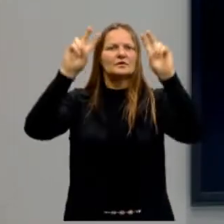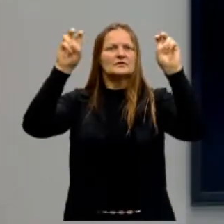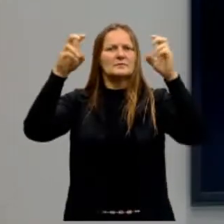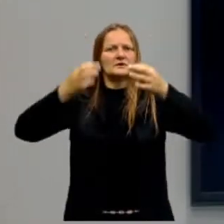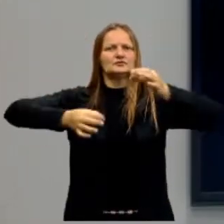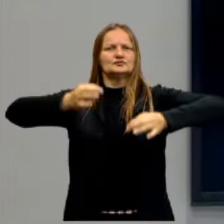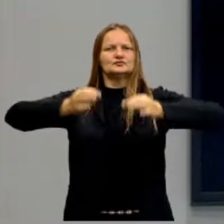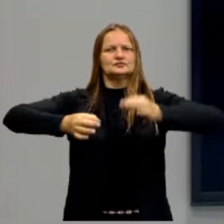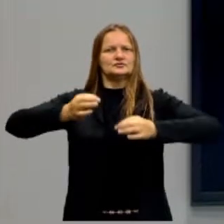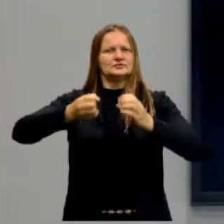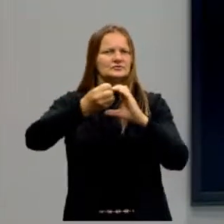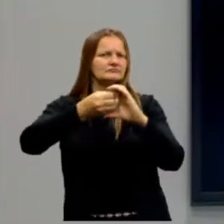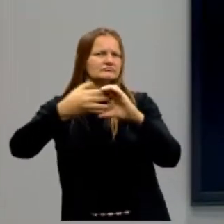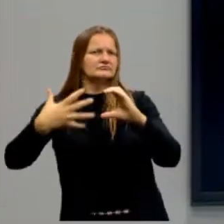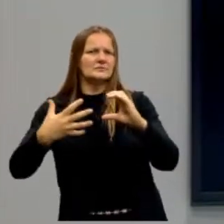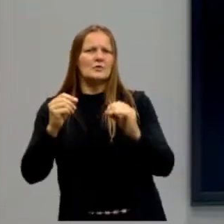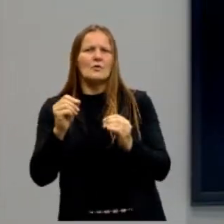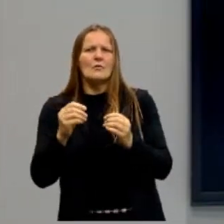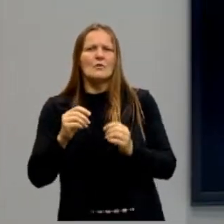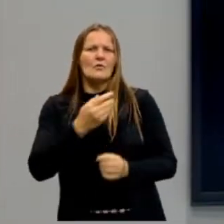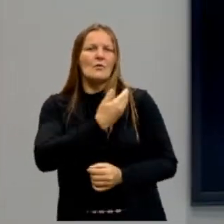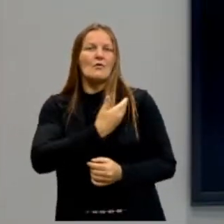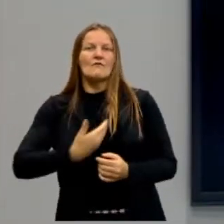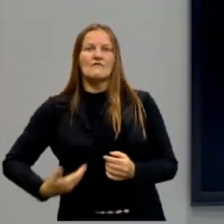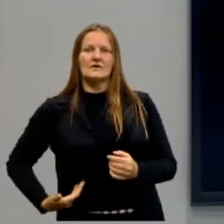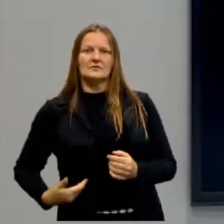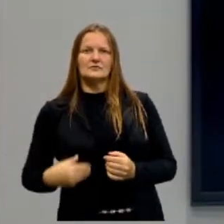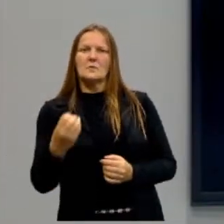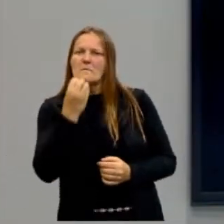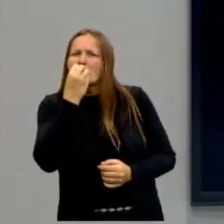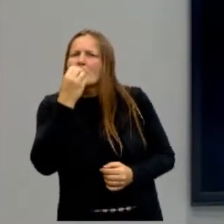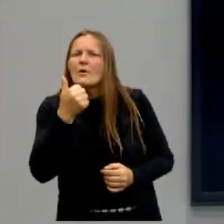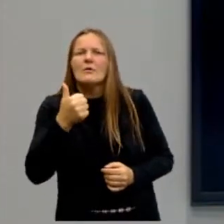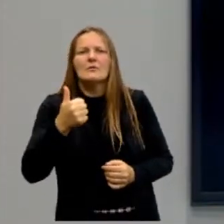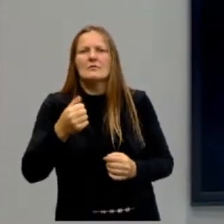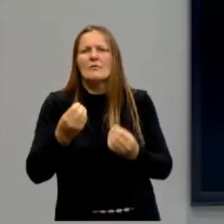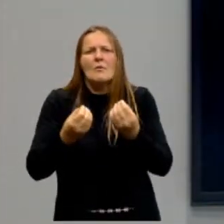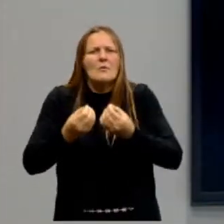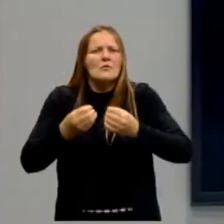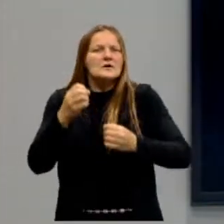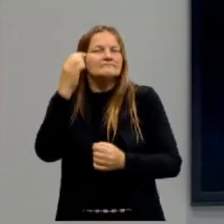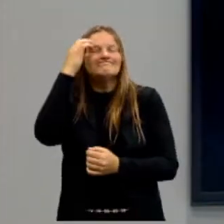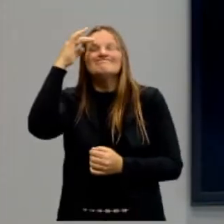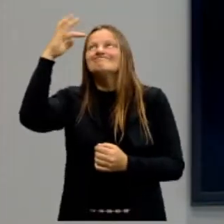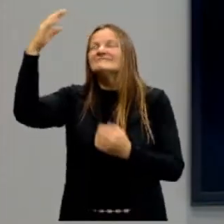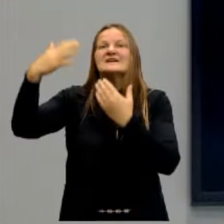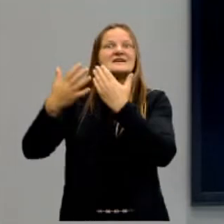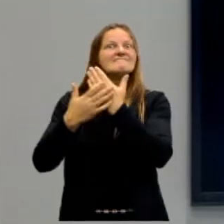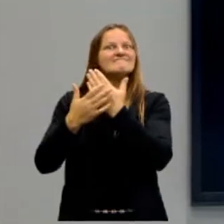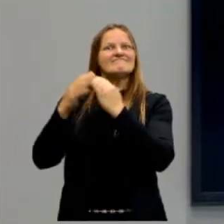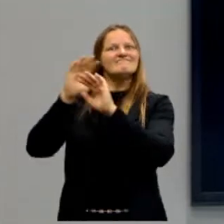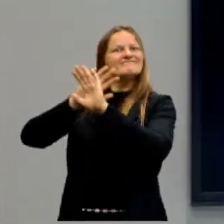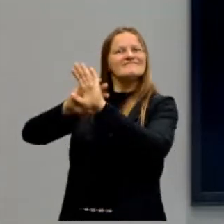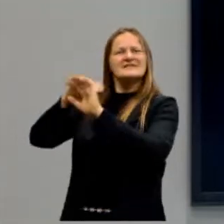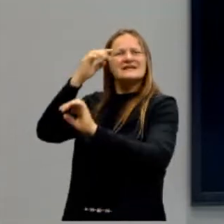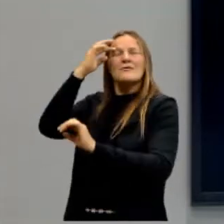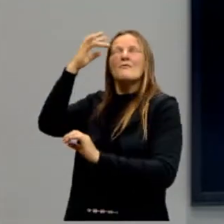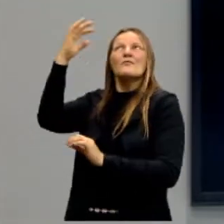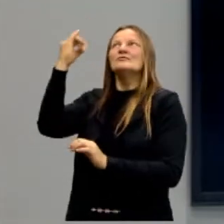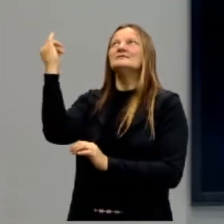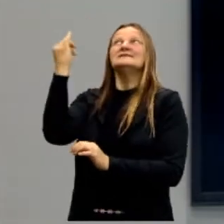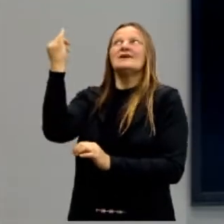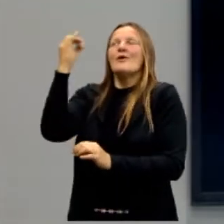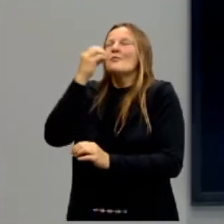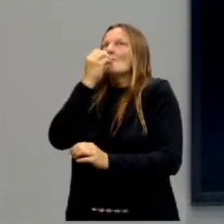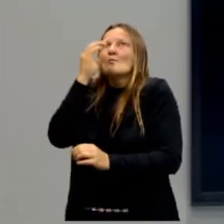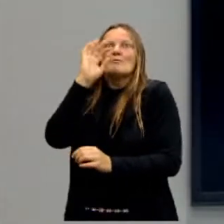justiça e as características de um bom governo. Ou, ainda, de um governo ideal. Então, os dois filósofos, Platão e Aristóteles,